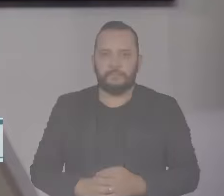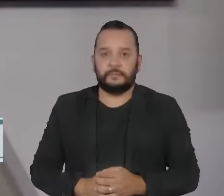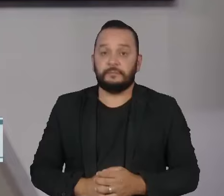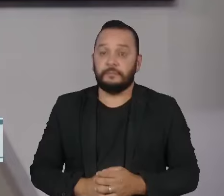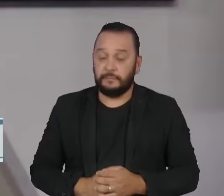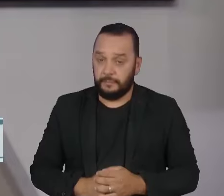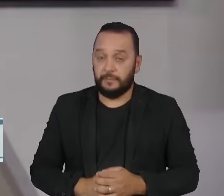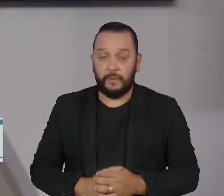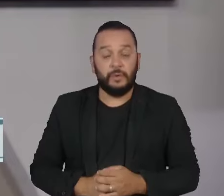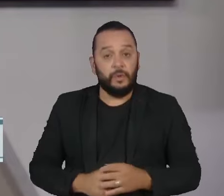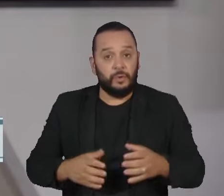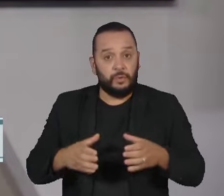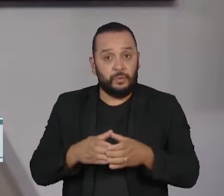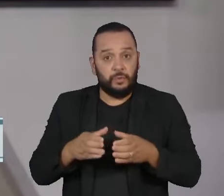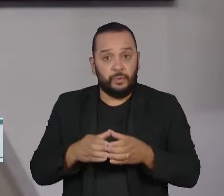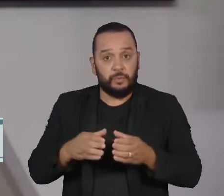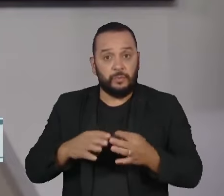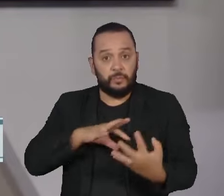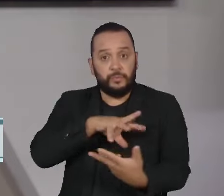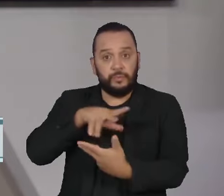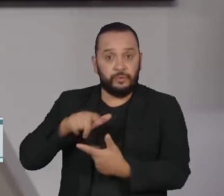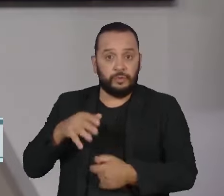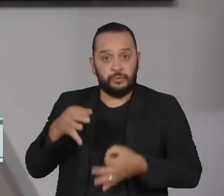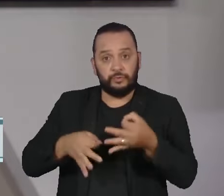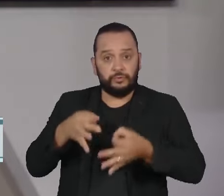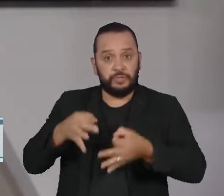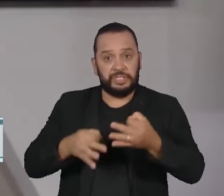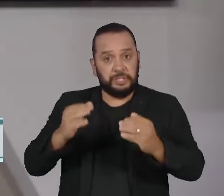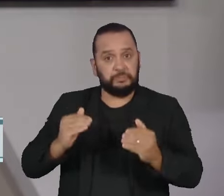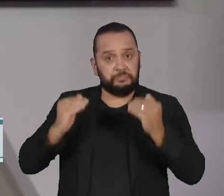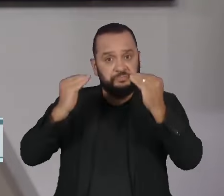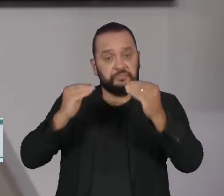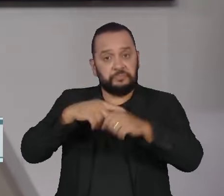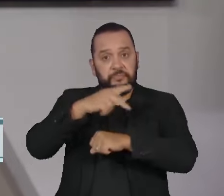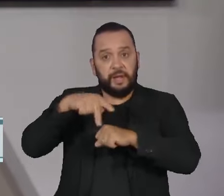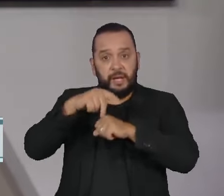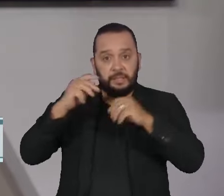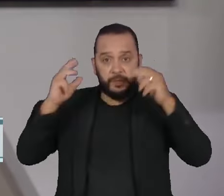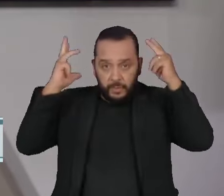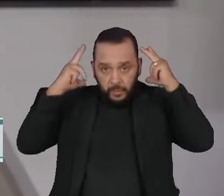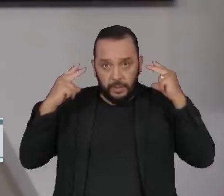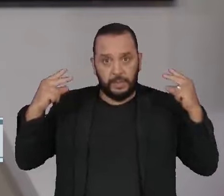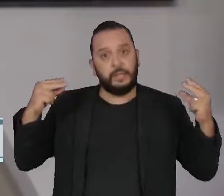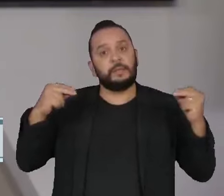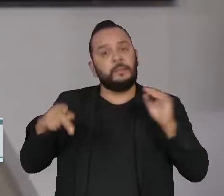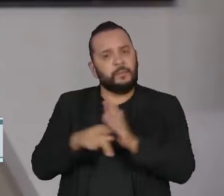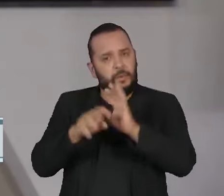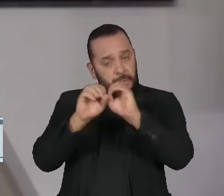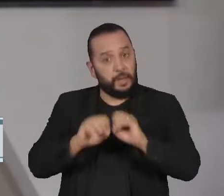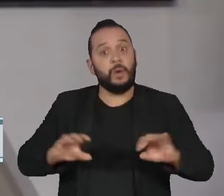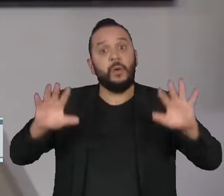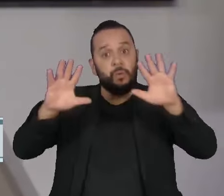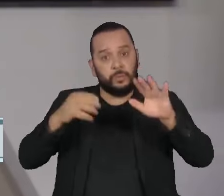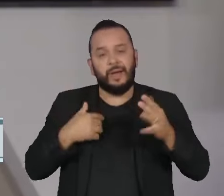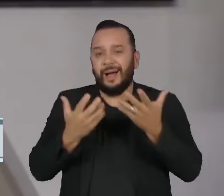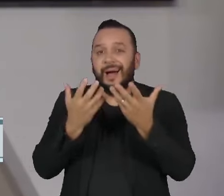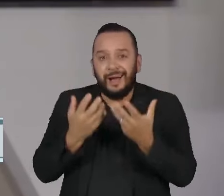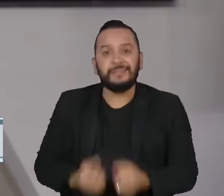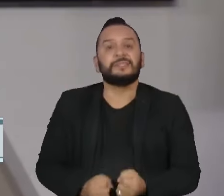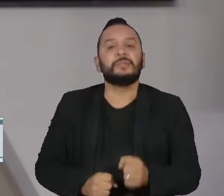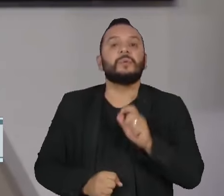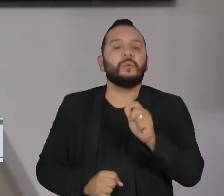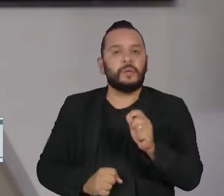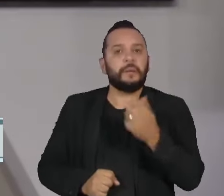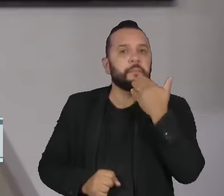A Corte Internacional de Justiça em Haia, a mais alta instância jurídica das Nações Unidas, acatou a ação impetrada